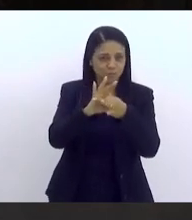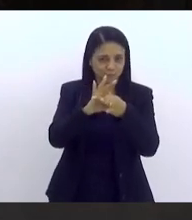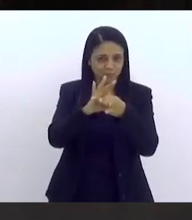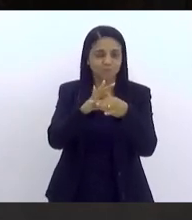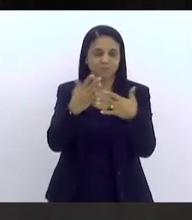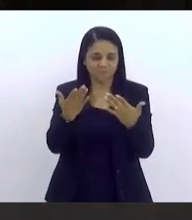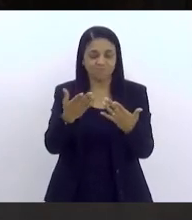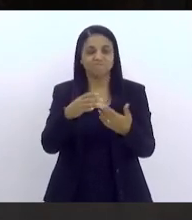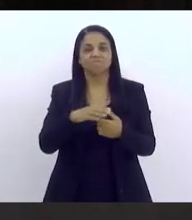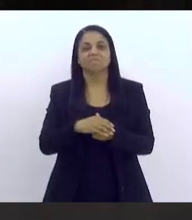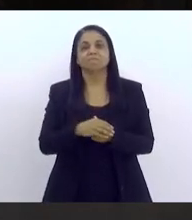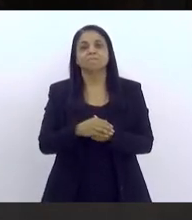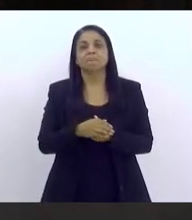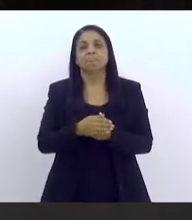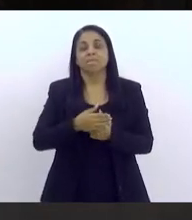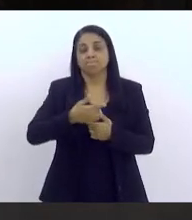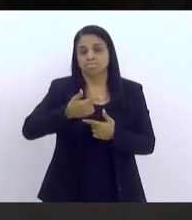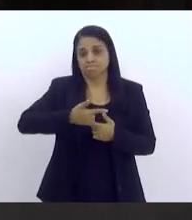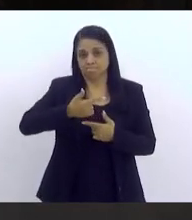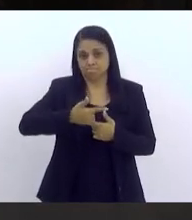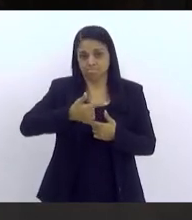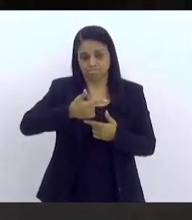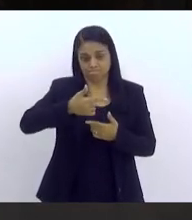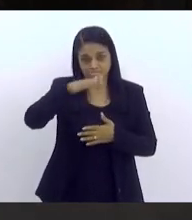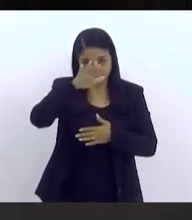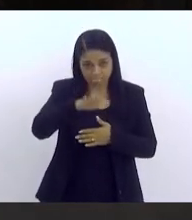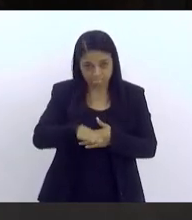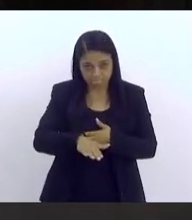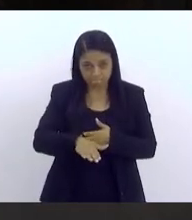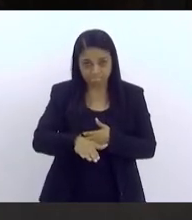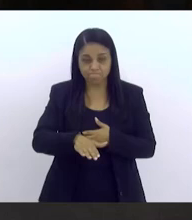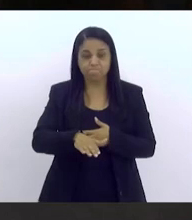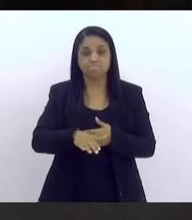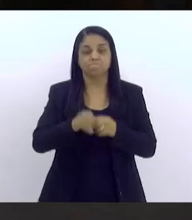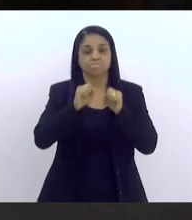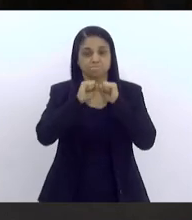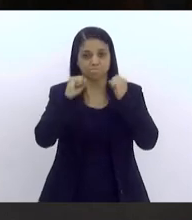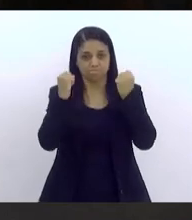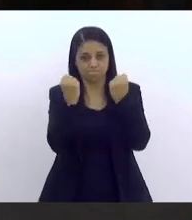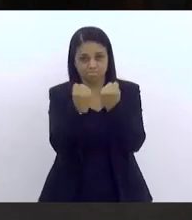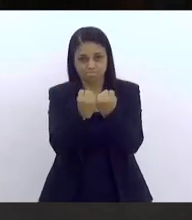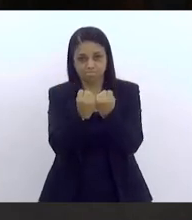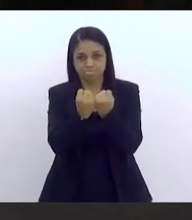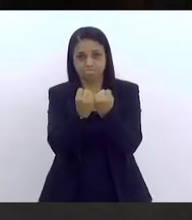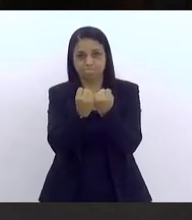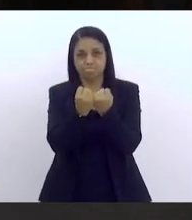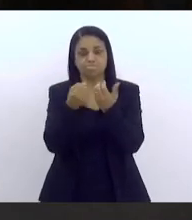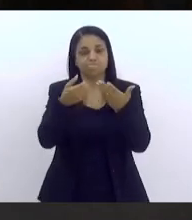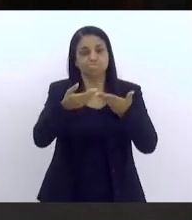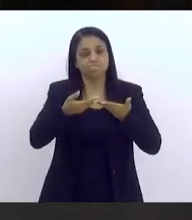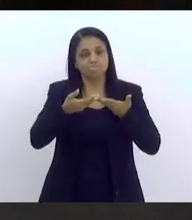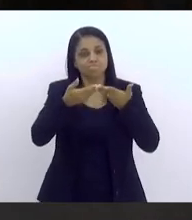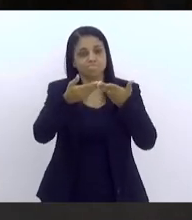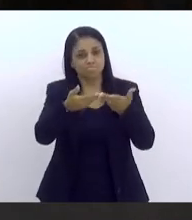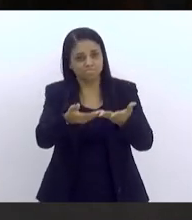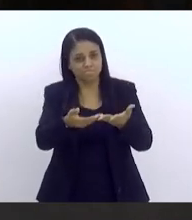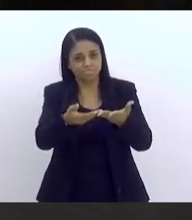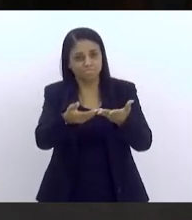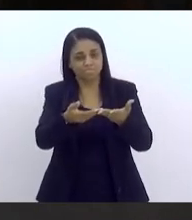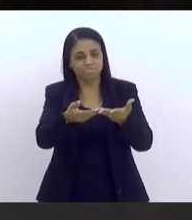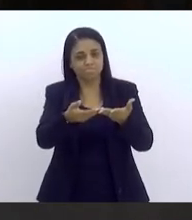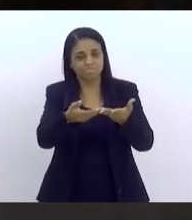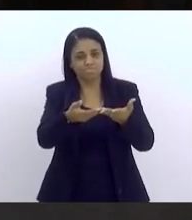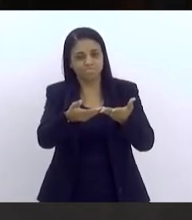Nessa segunda parte desse nosso seminário, eu vou convidar, que está aqui do meu lado